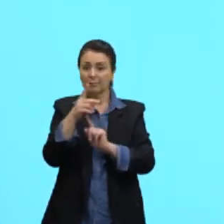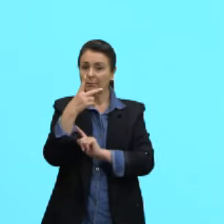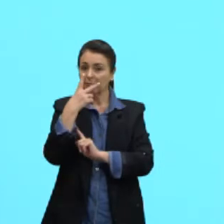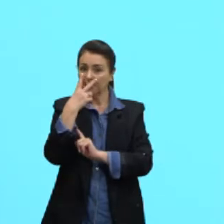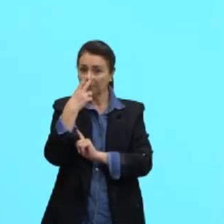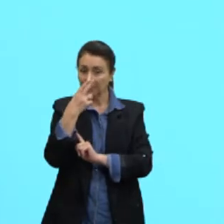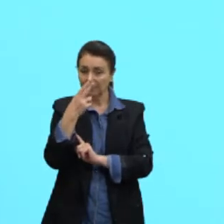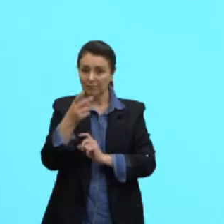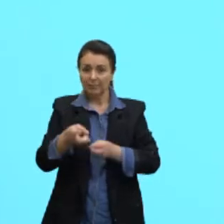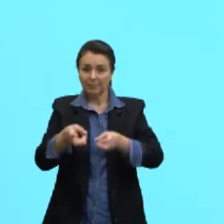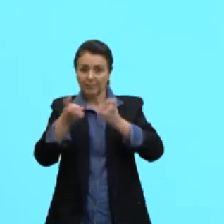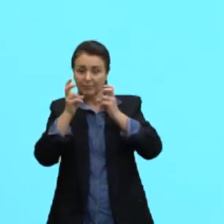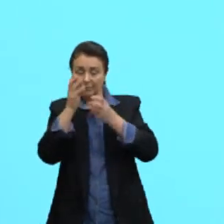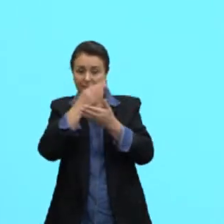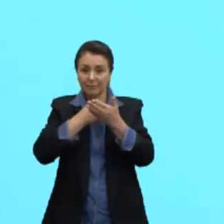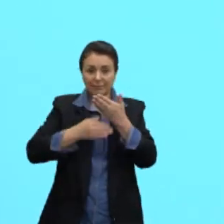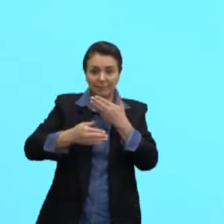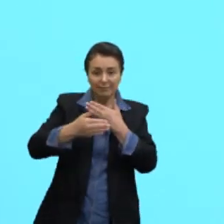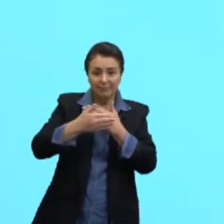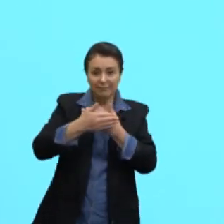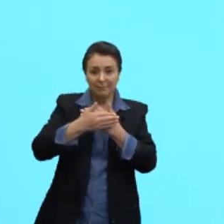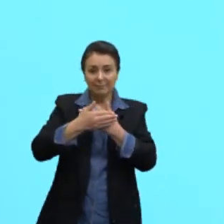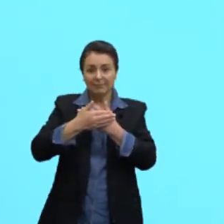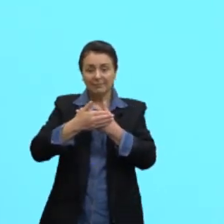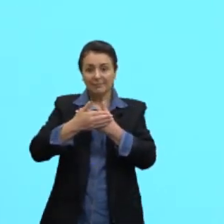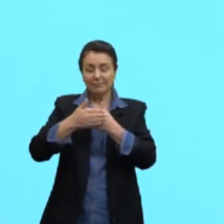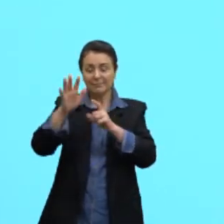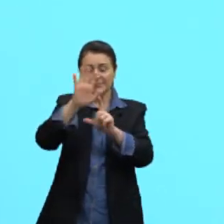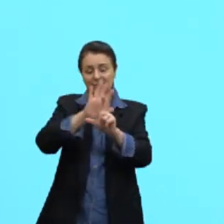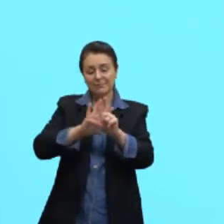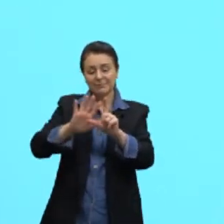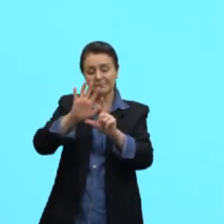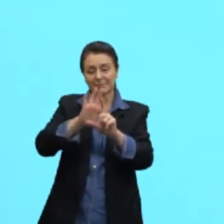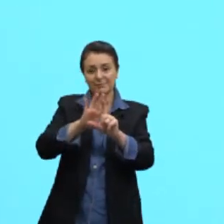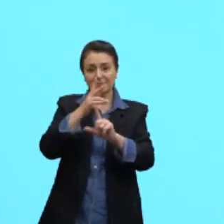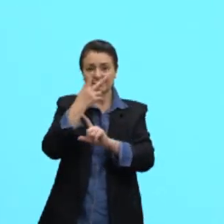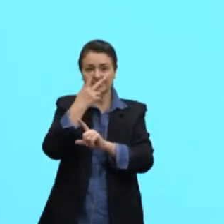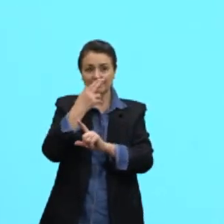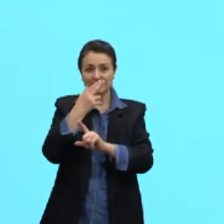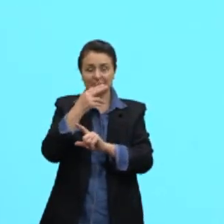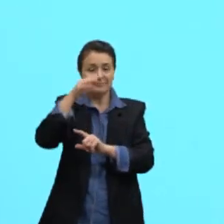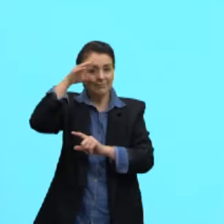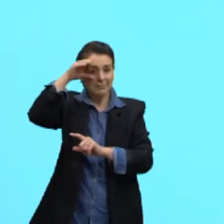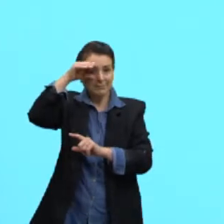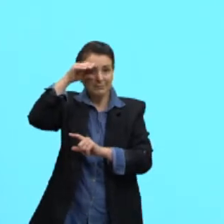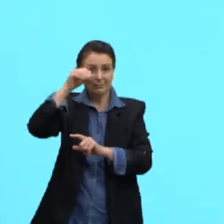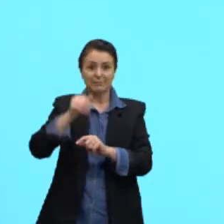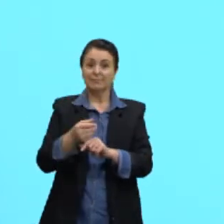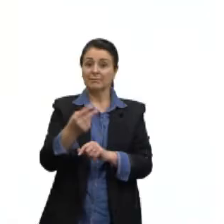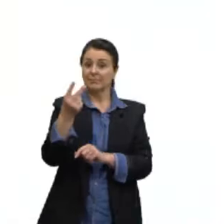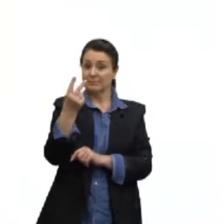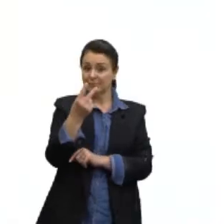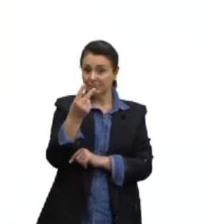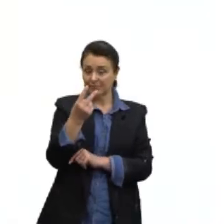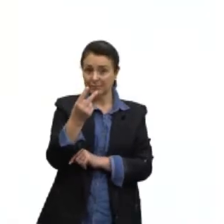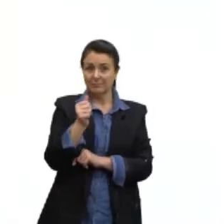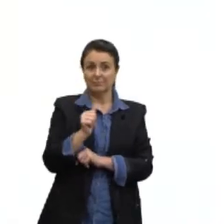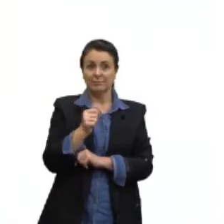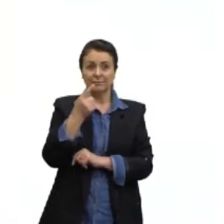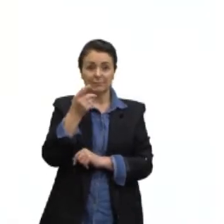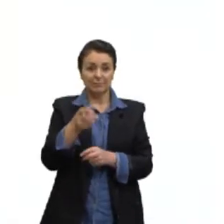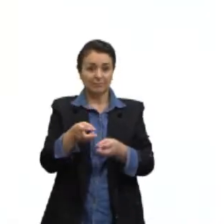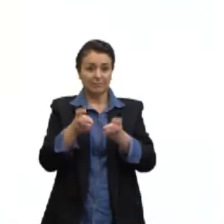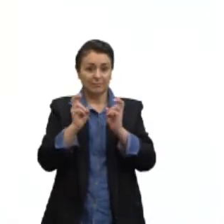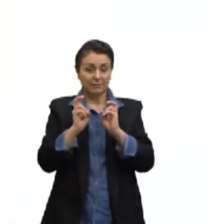Percebam que todas elas estão no mesmo semiespaço. Se nós observarmos o segundo desenho, a gente vai perceber